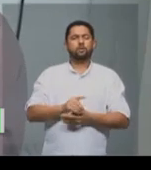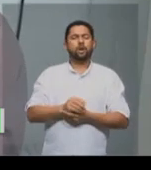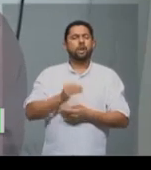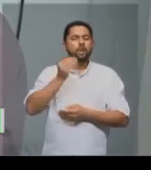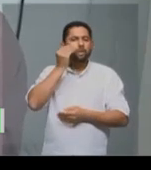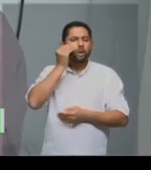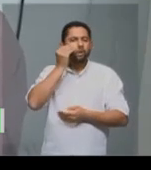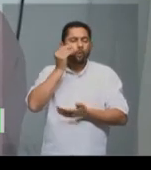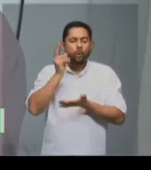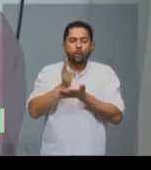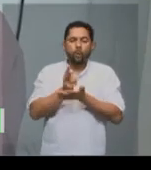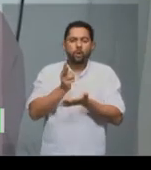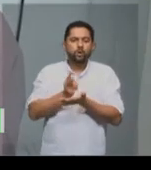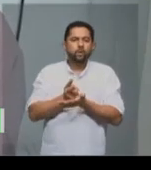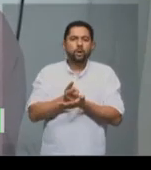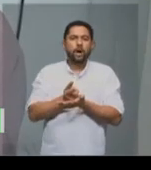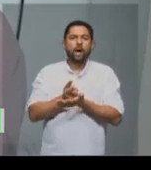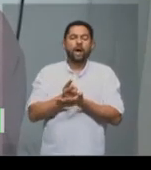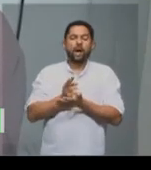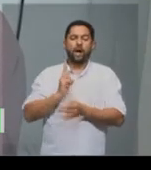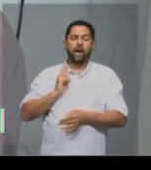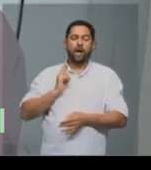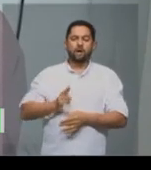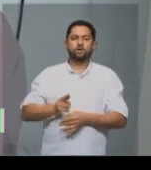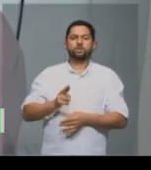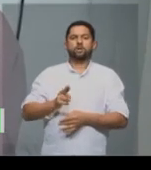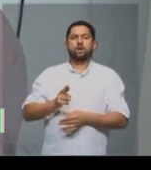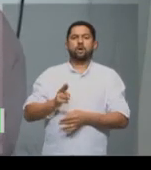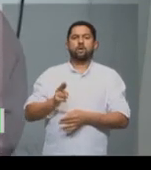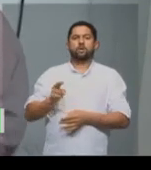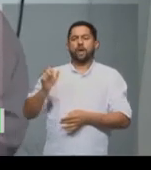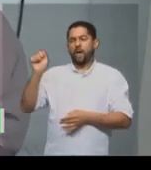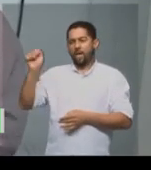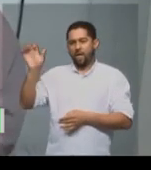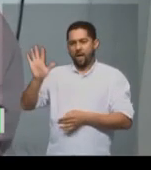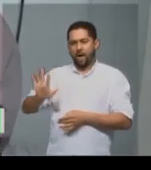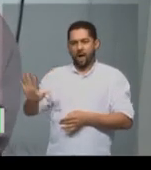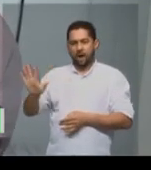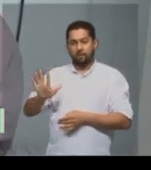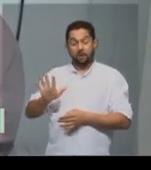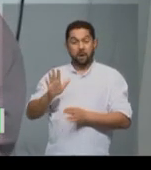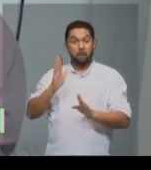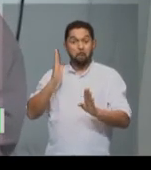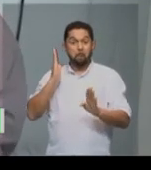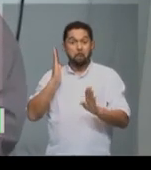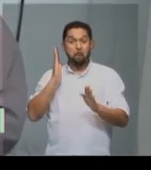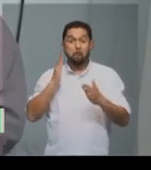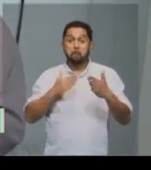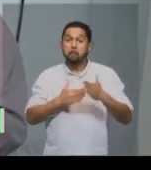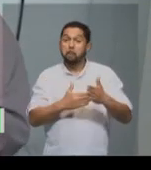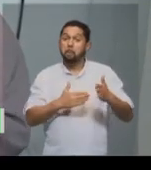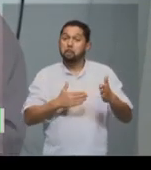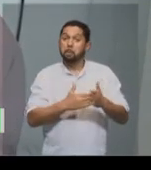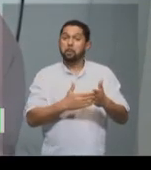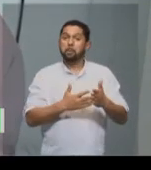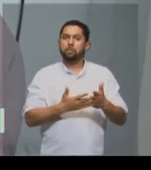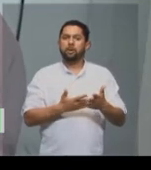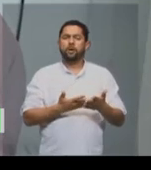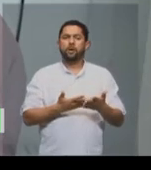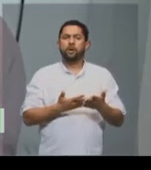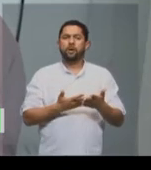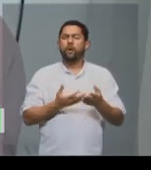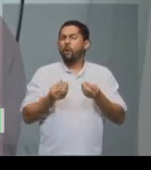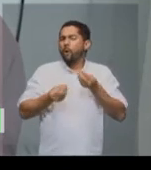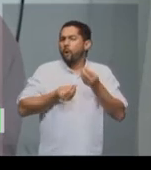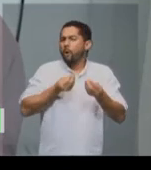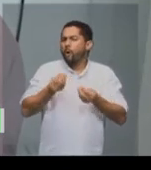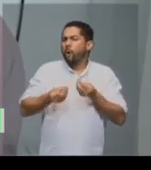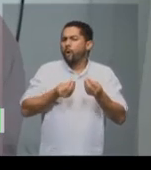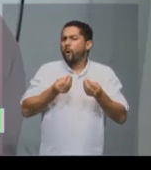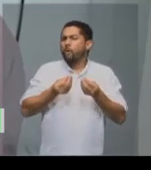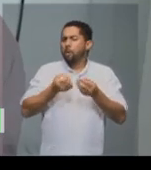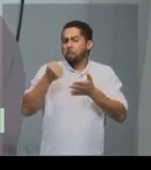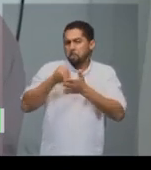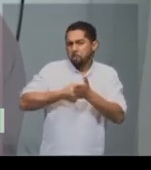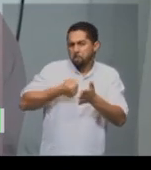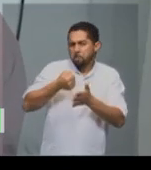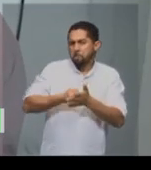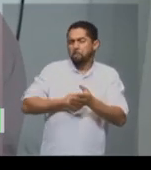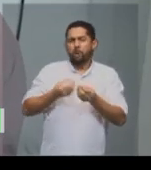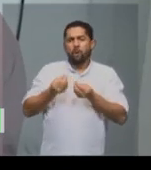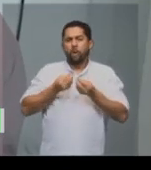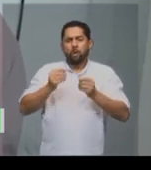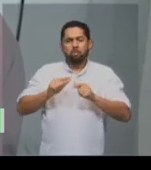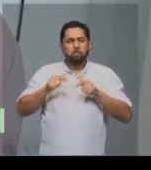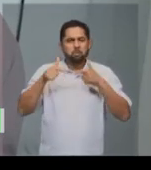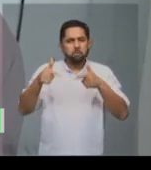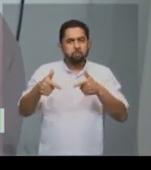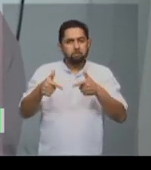religião e ofereceu resistência. Que tipo de resistência? Fugir. Era uma forma de